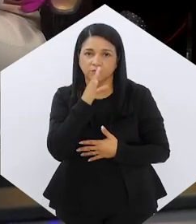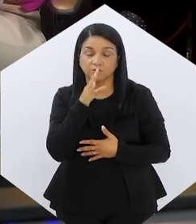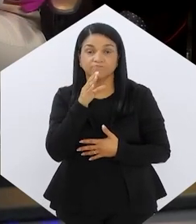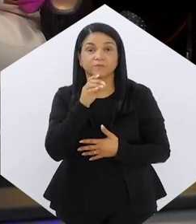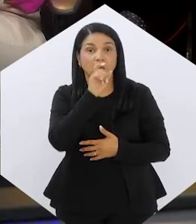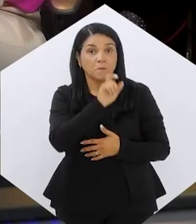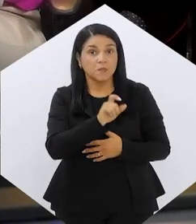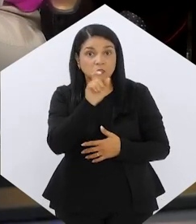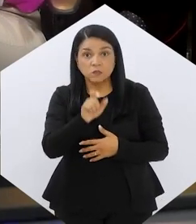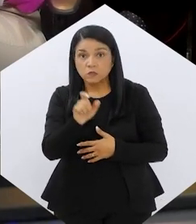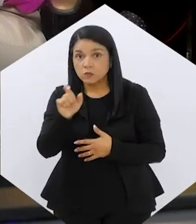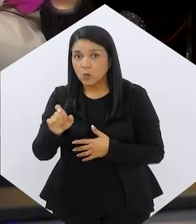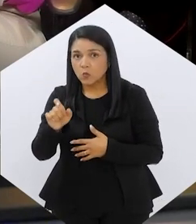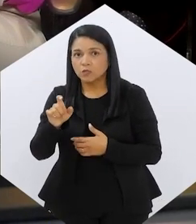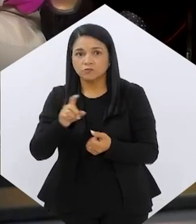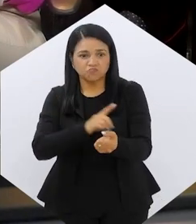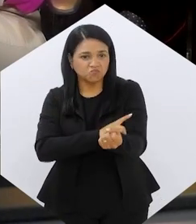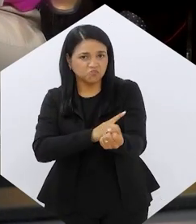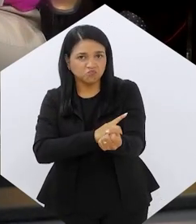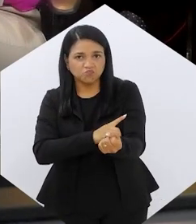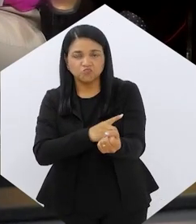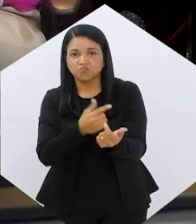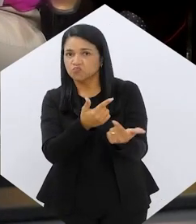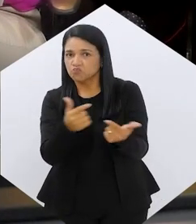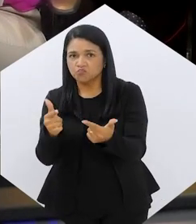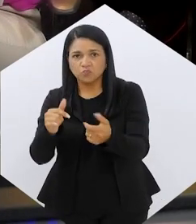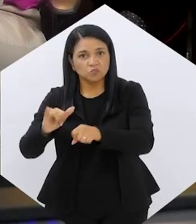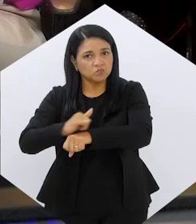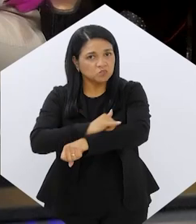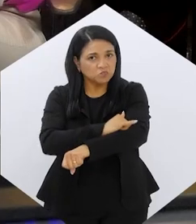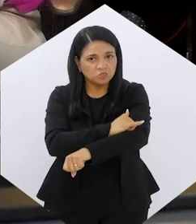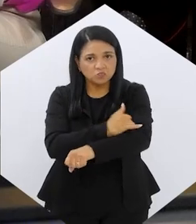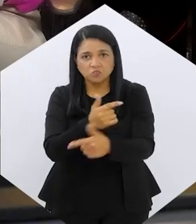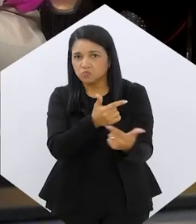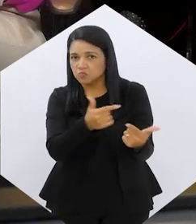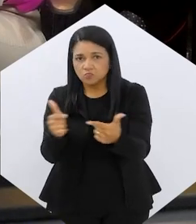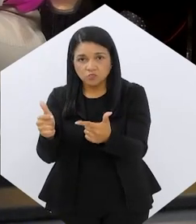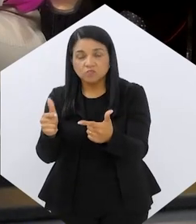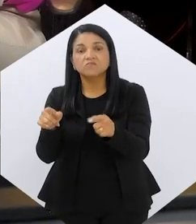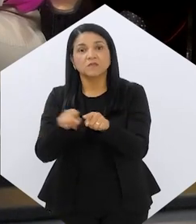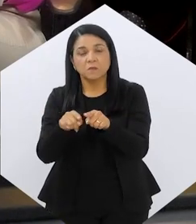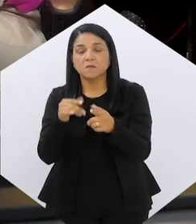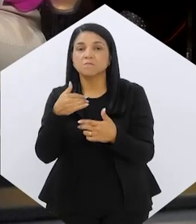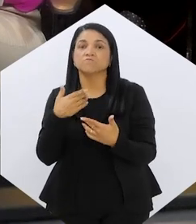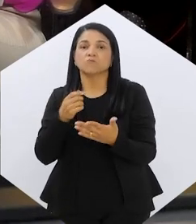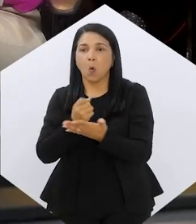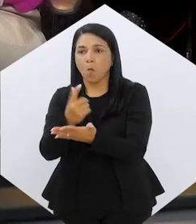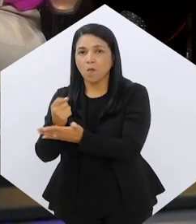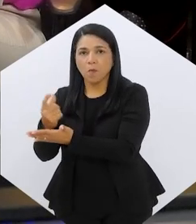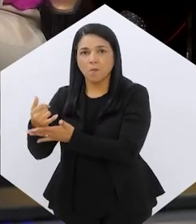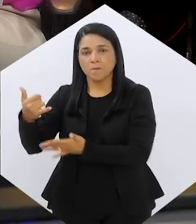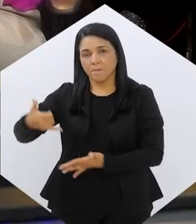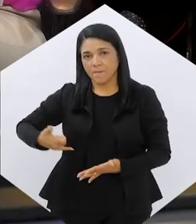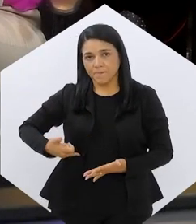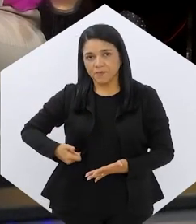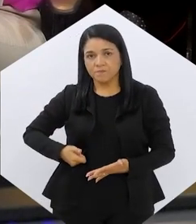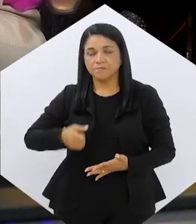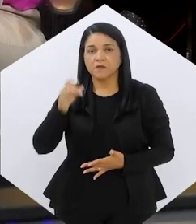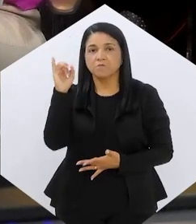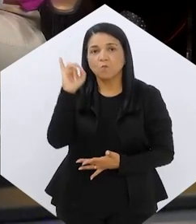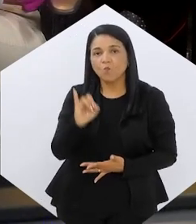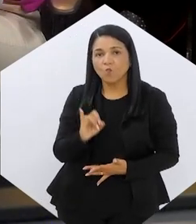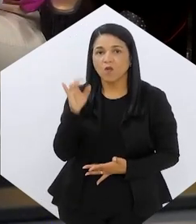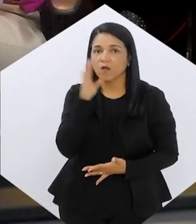Nessa onda, muitas pessoas sem diabetes ou obesidade também têm recorrido às canetas para perder peso de forma rápida.